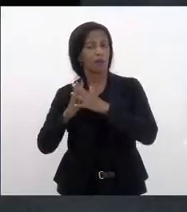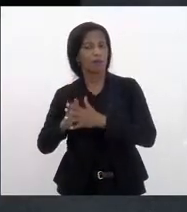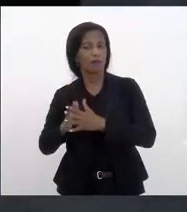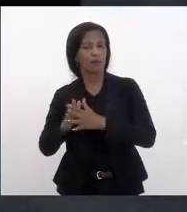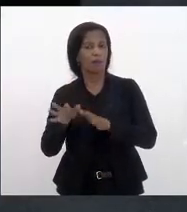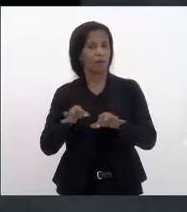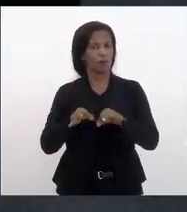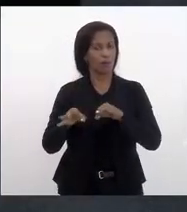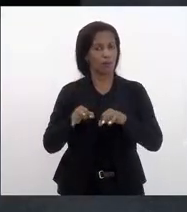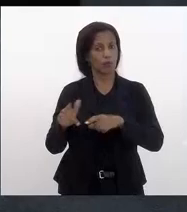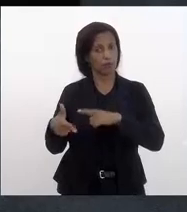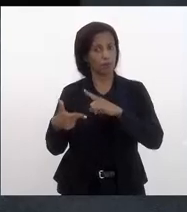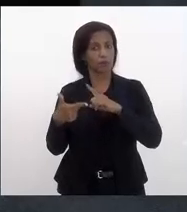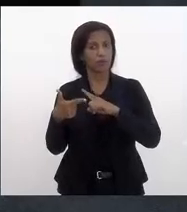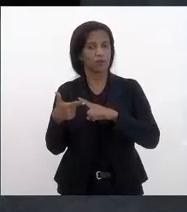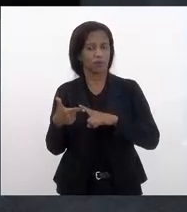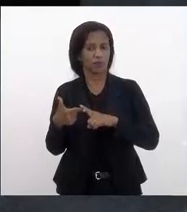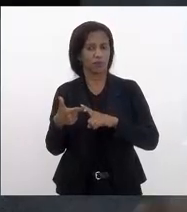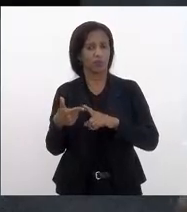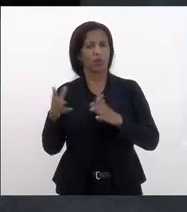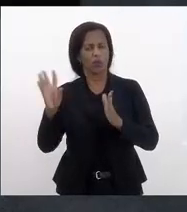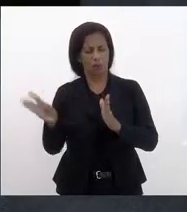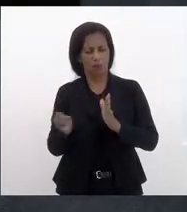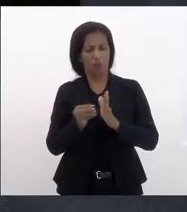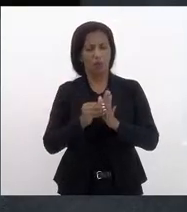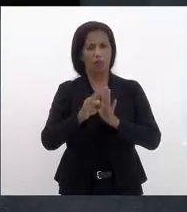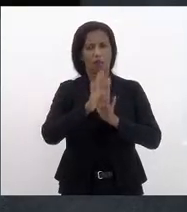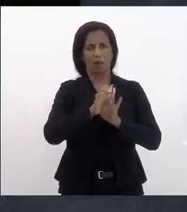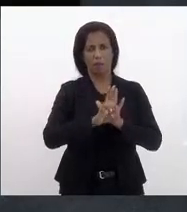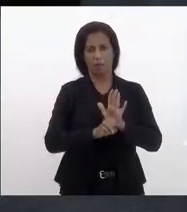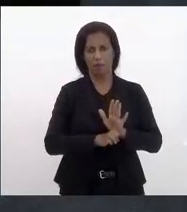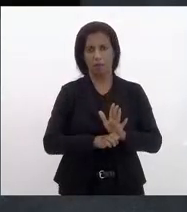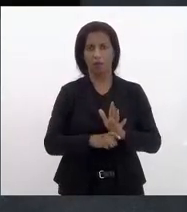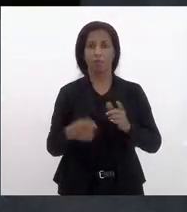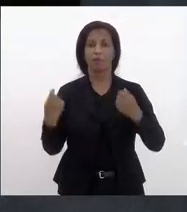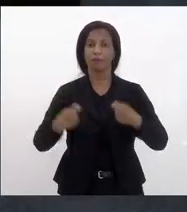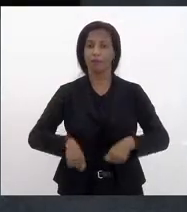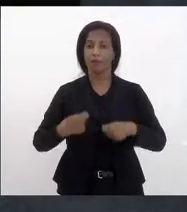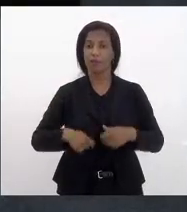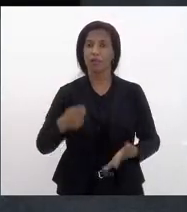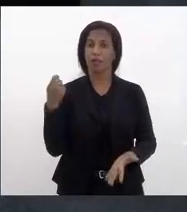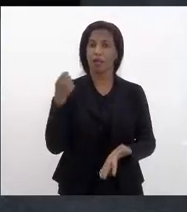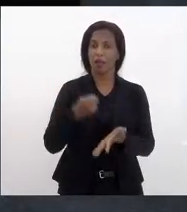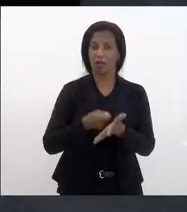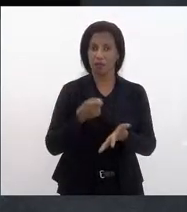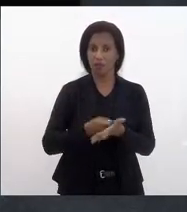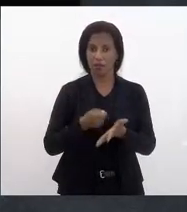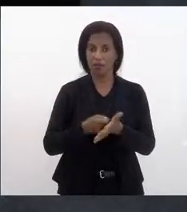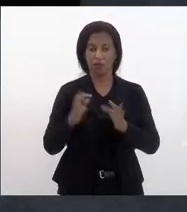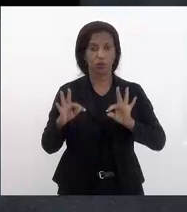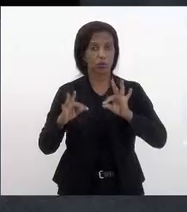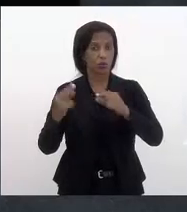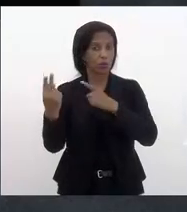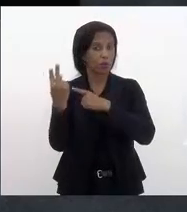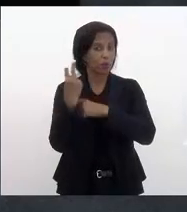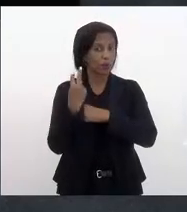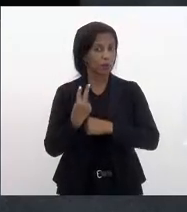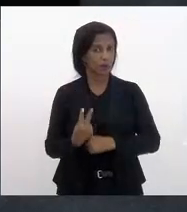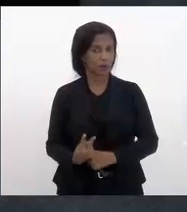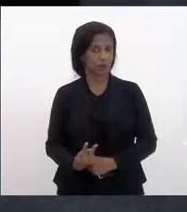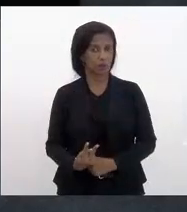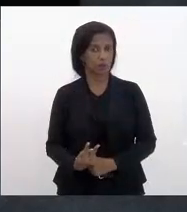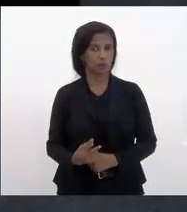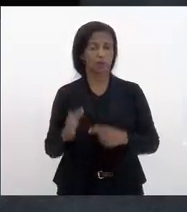Mas, no segundo momento, nós vamos botar emendas porque é necessário garantir toda a proteção